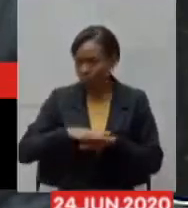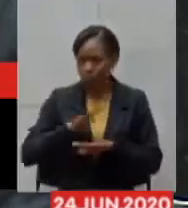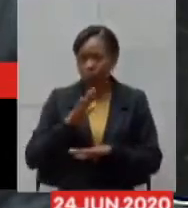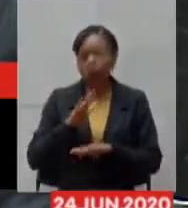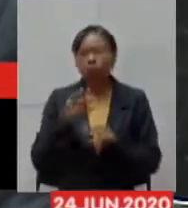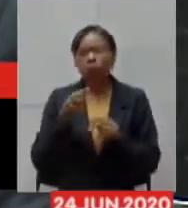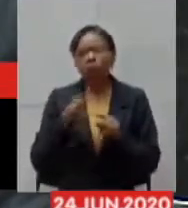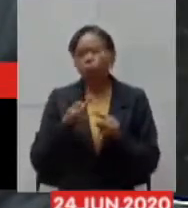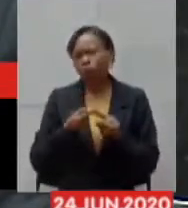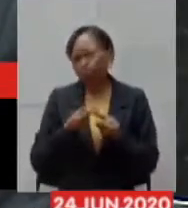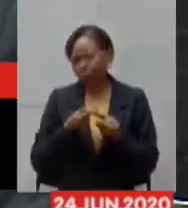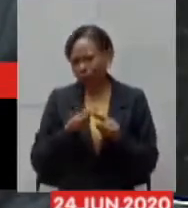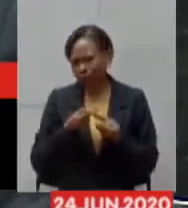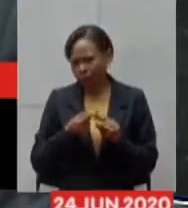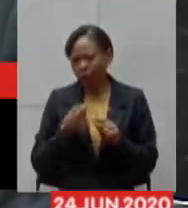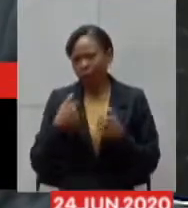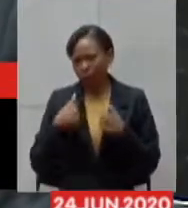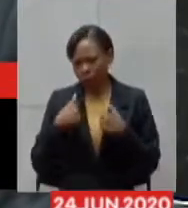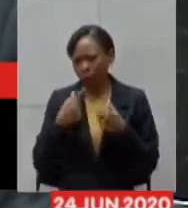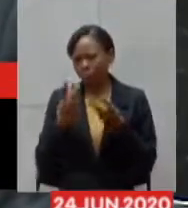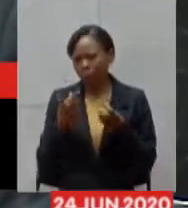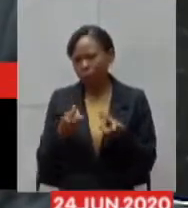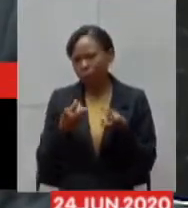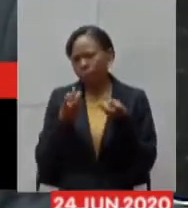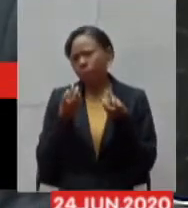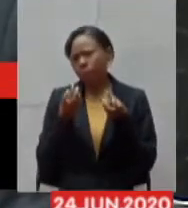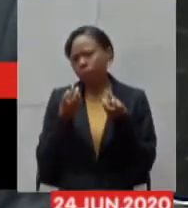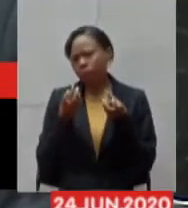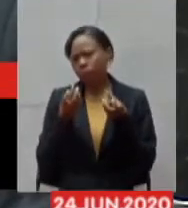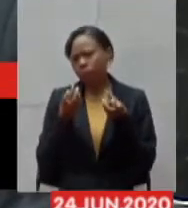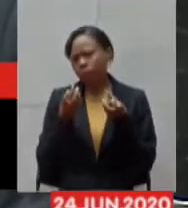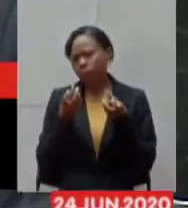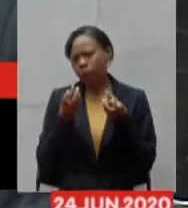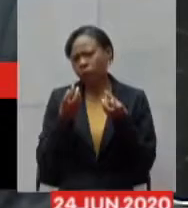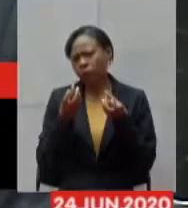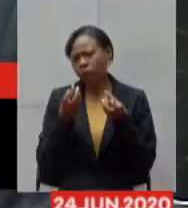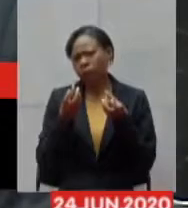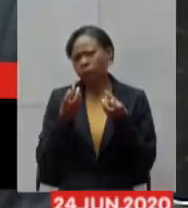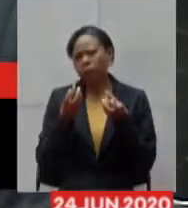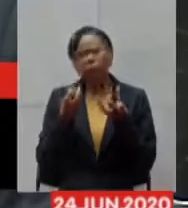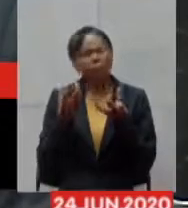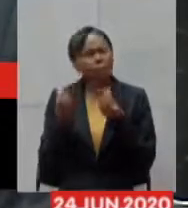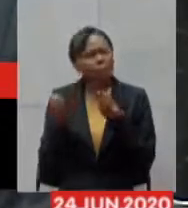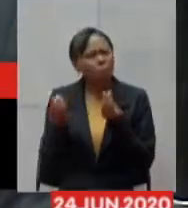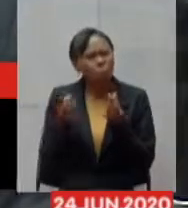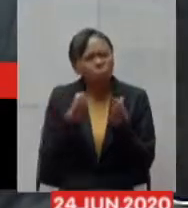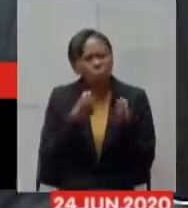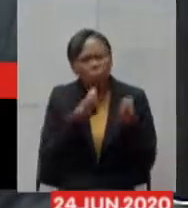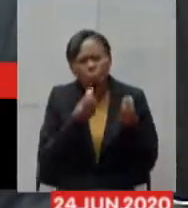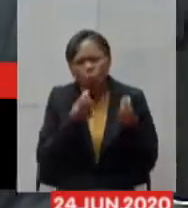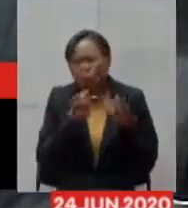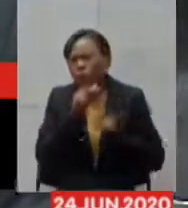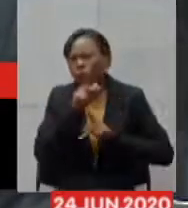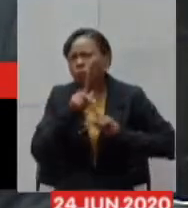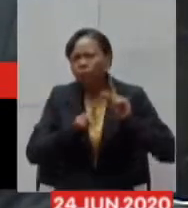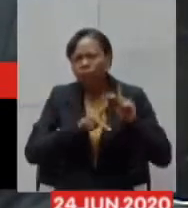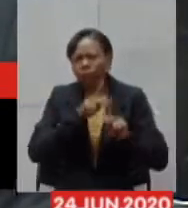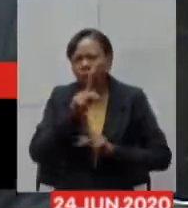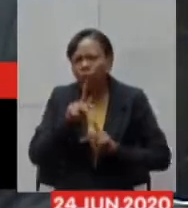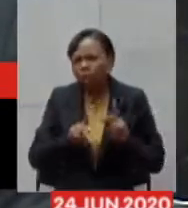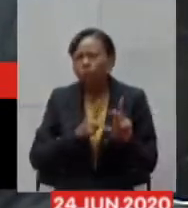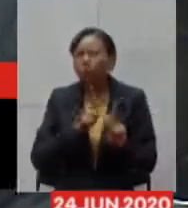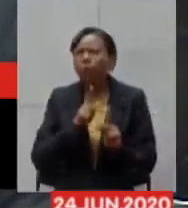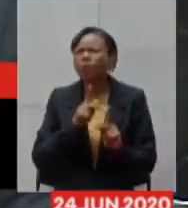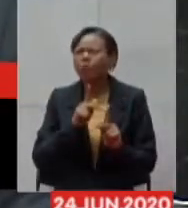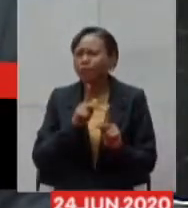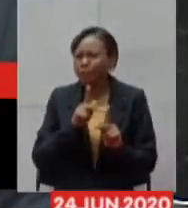isso porque muitas vezes eu vejo que o foco de muitas pessoas tem sido em respiradores tem